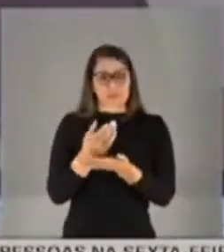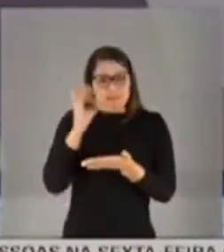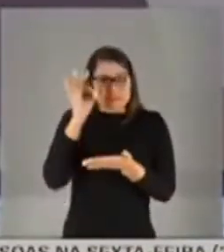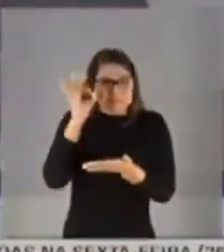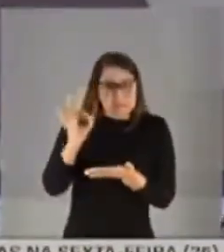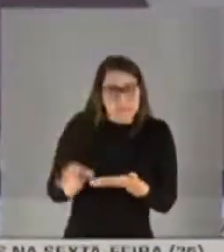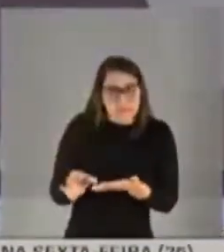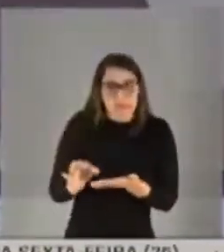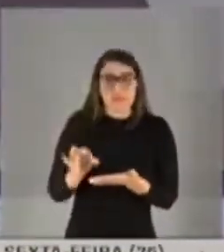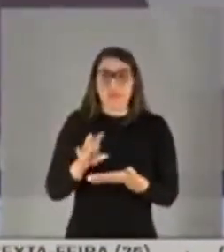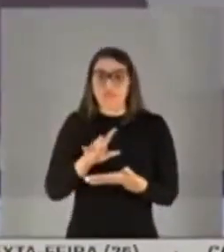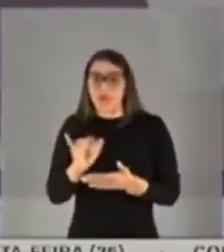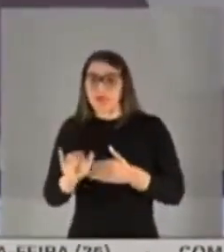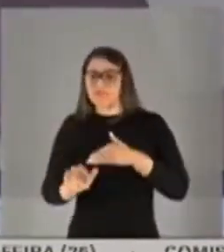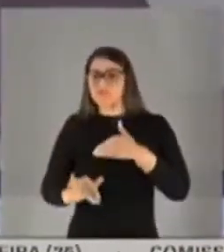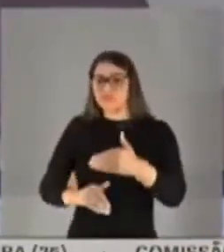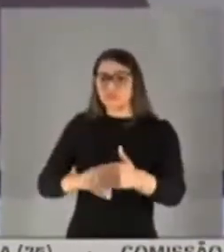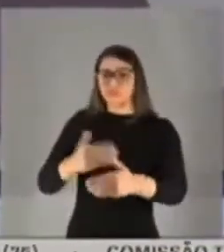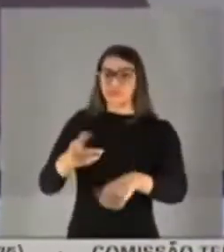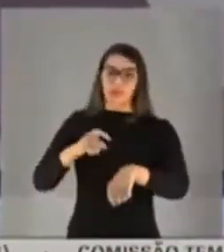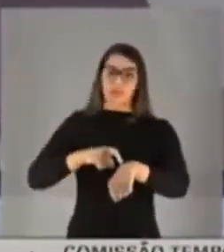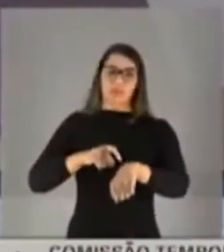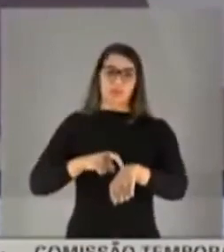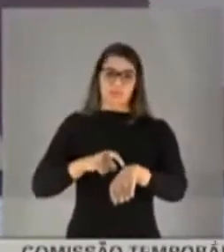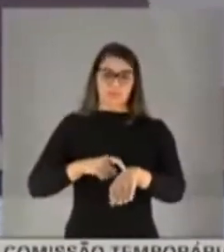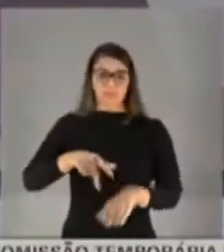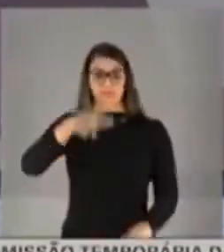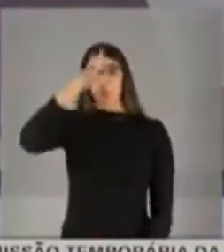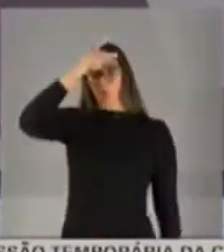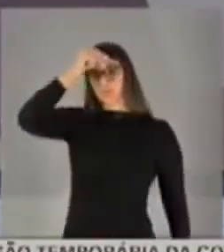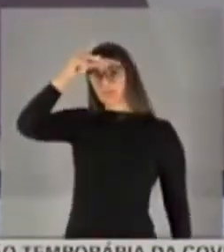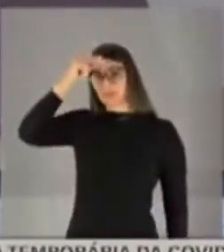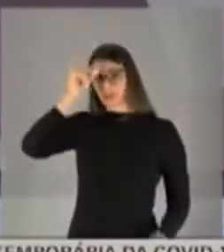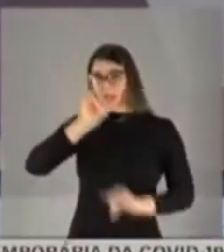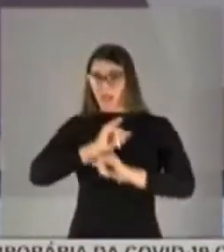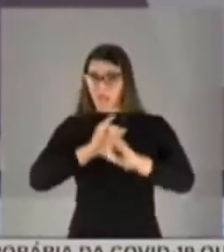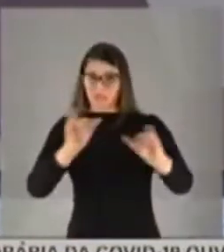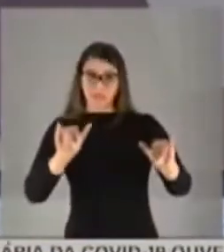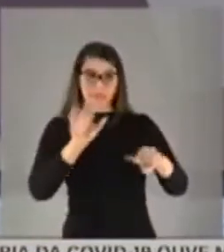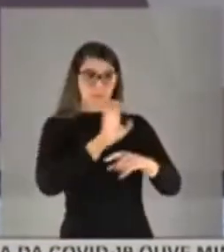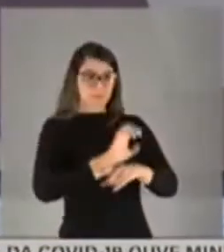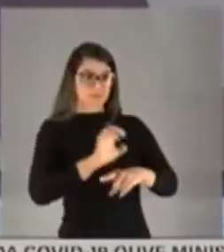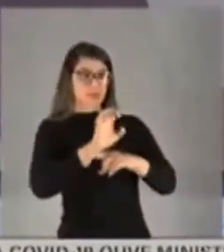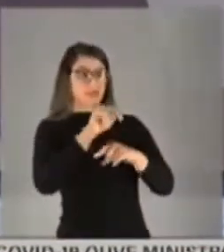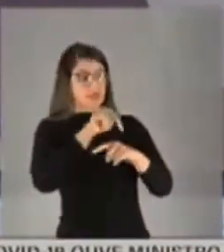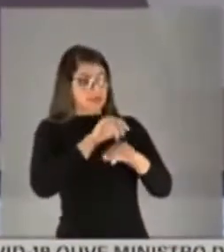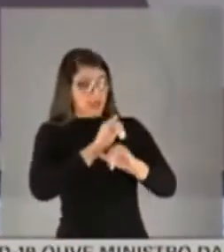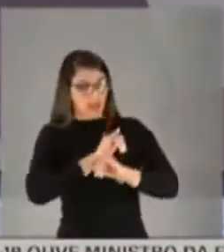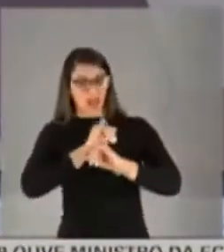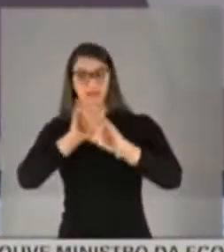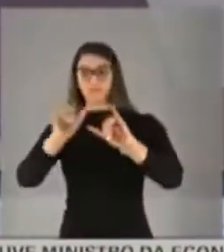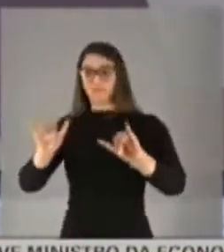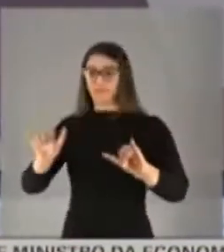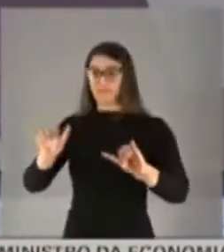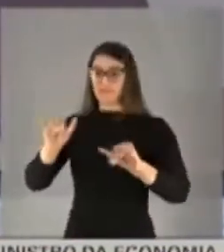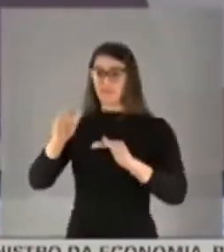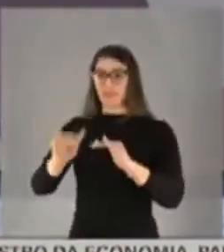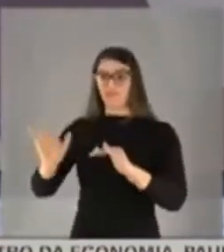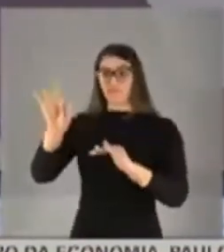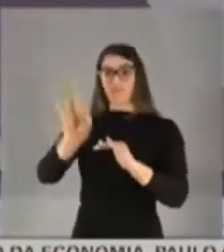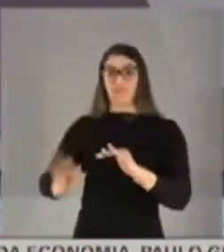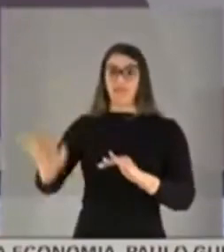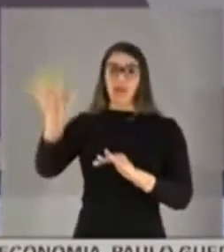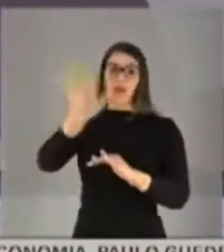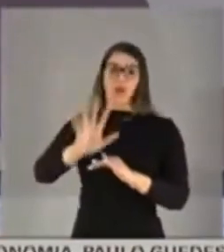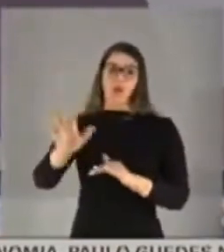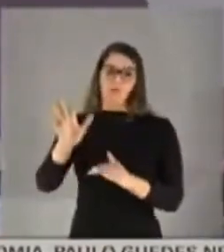dado vai sendo produzida com o tempo. Os municípios informam para os estados, os estados informam para o nível federal